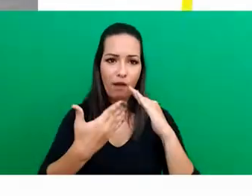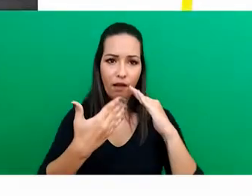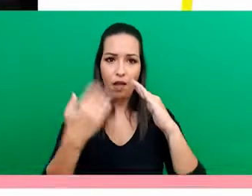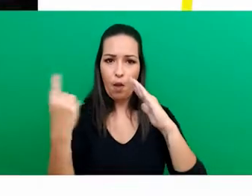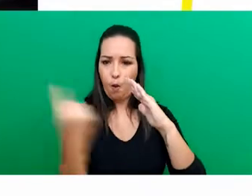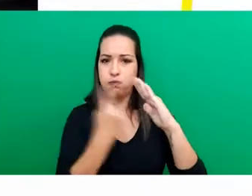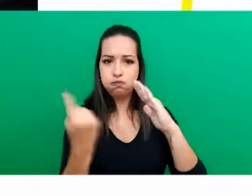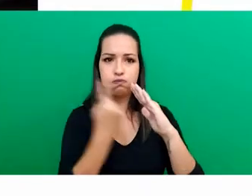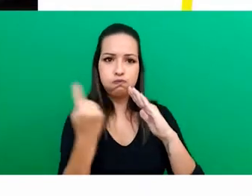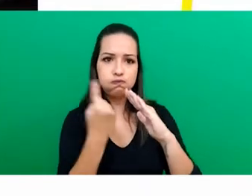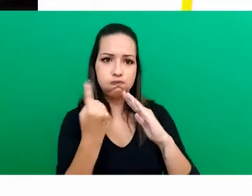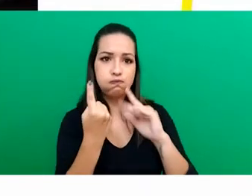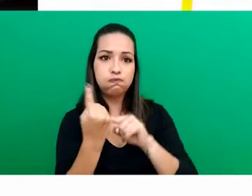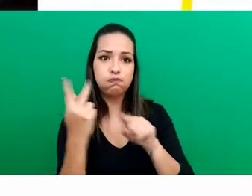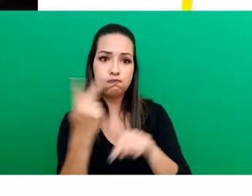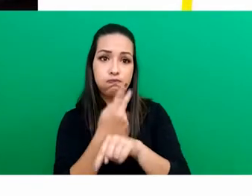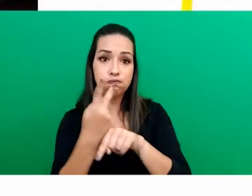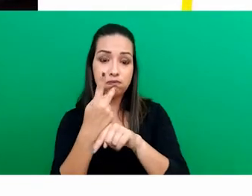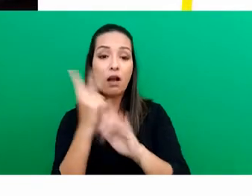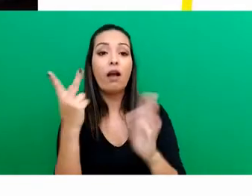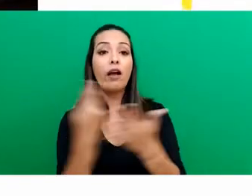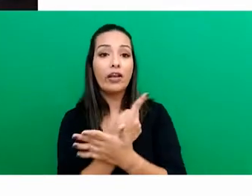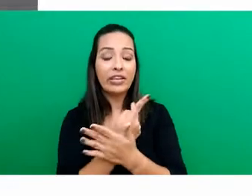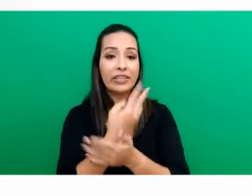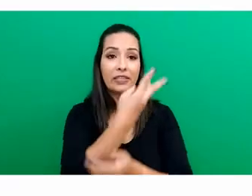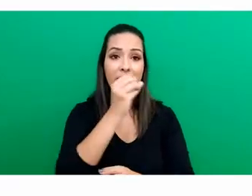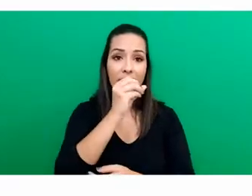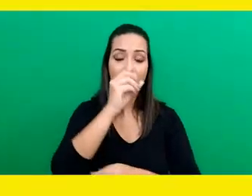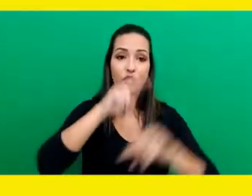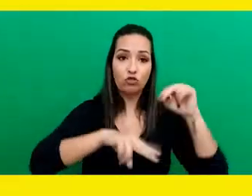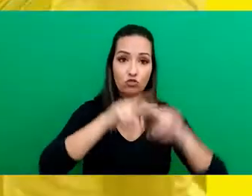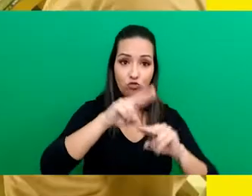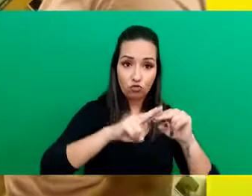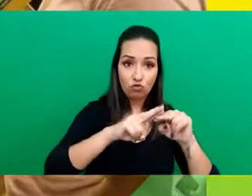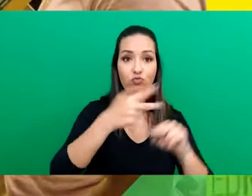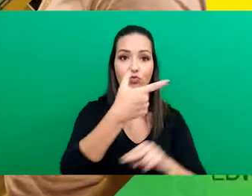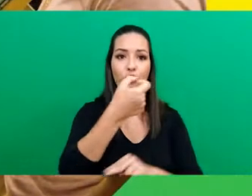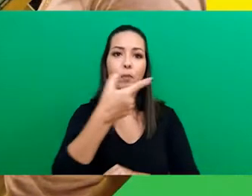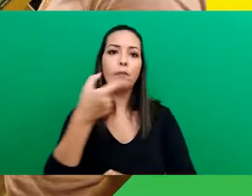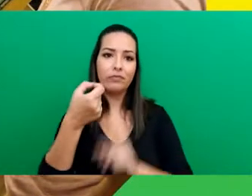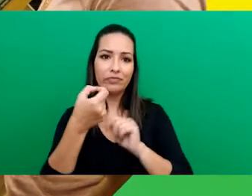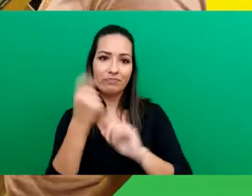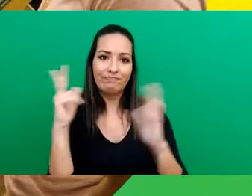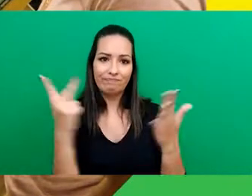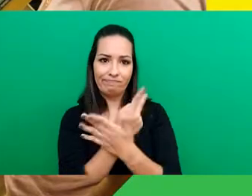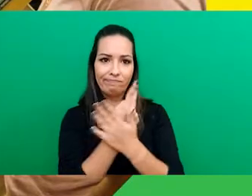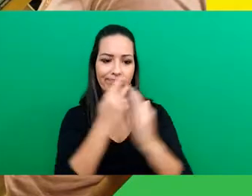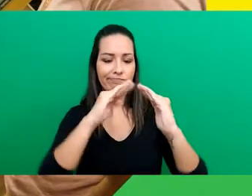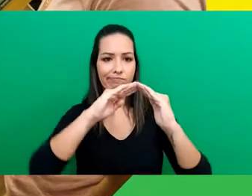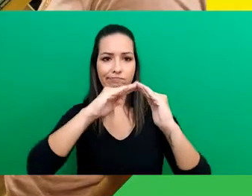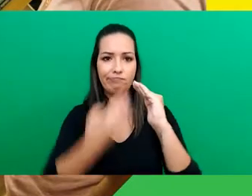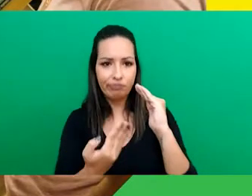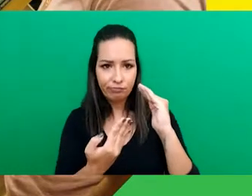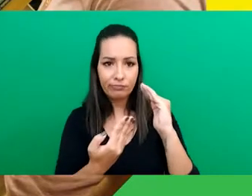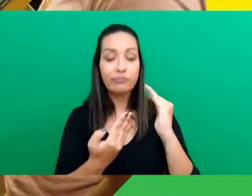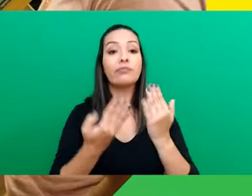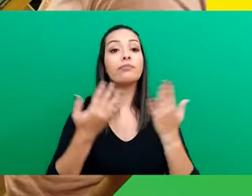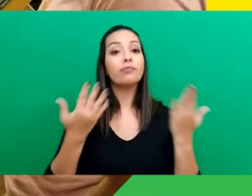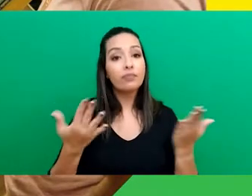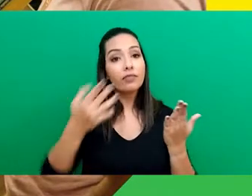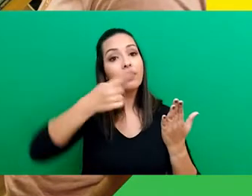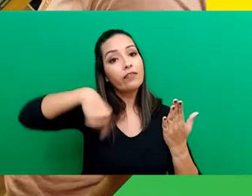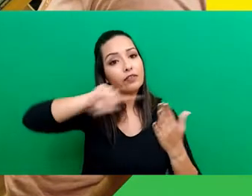pelo ciclone Bomba, que passou por Santa Catarina em 30 de junho de 2020. E como forma de trabalho com as crianças e